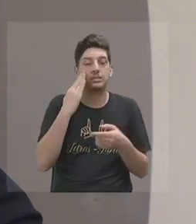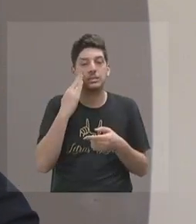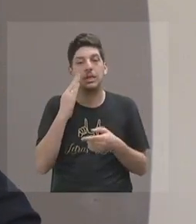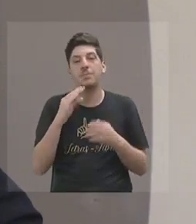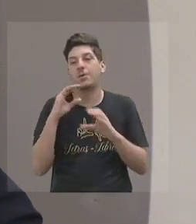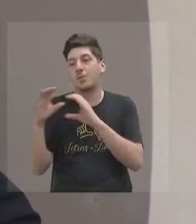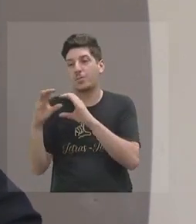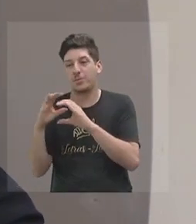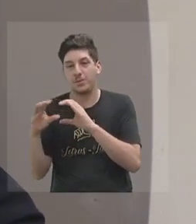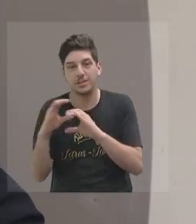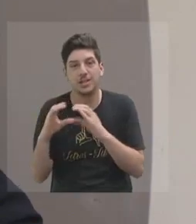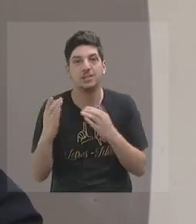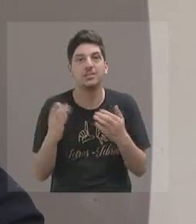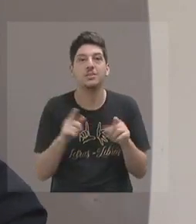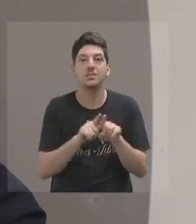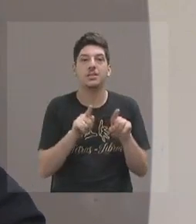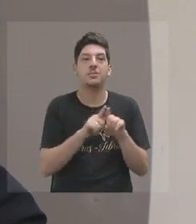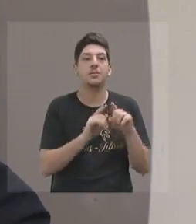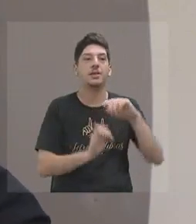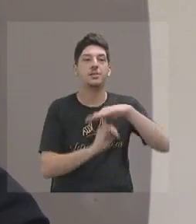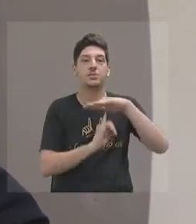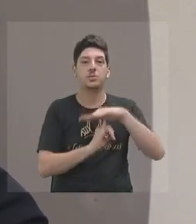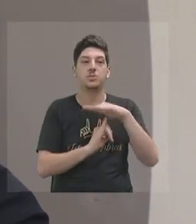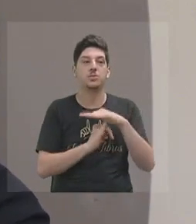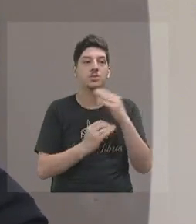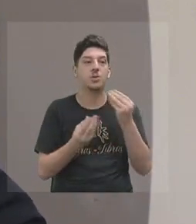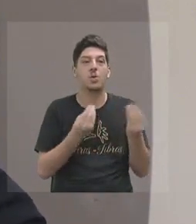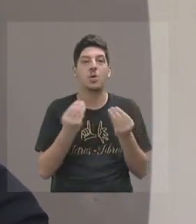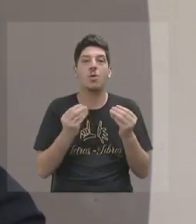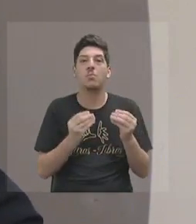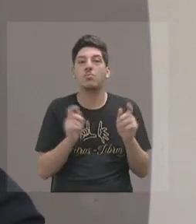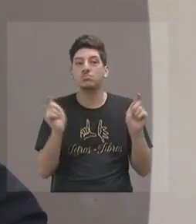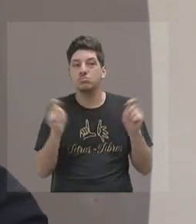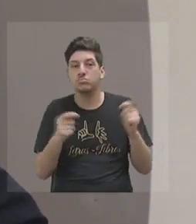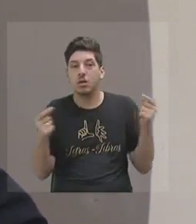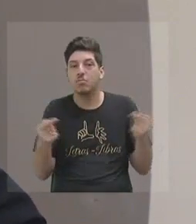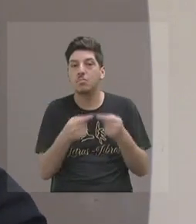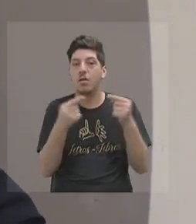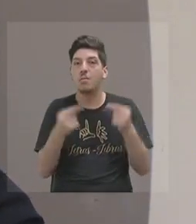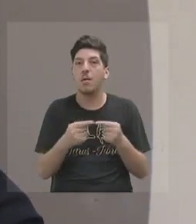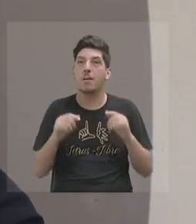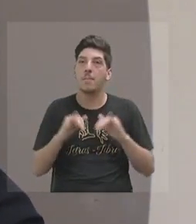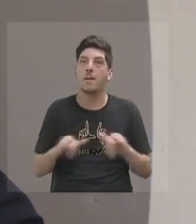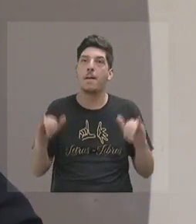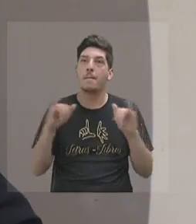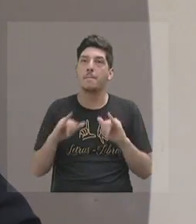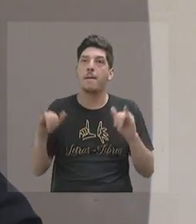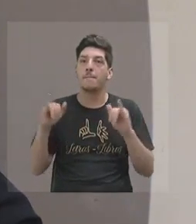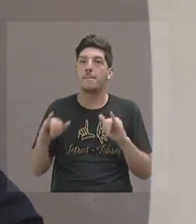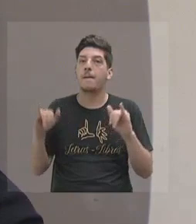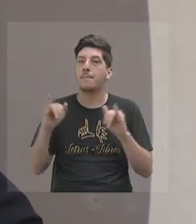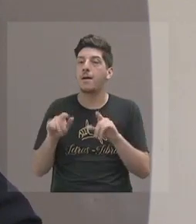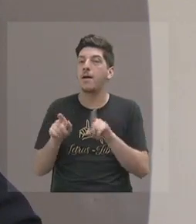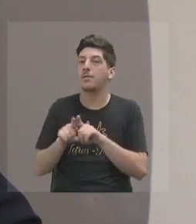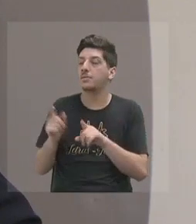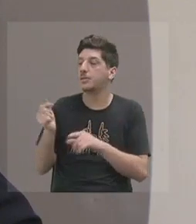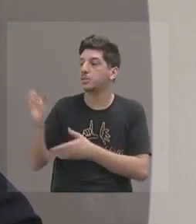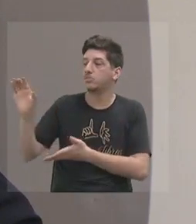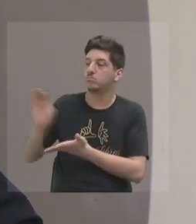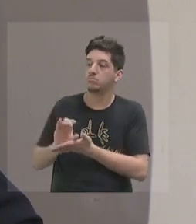comunicação e as agências, do formato que teria eficiência para a gente consumir o recurso público com